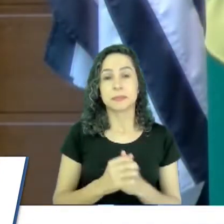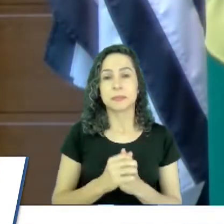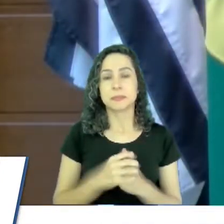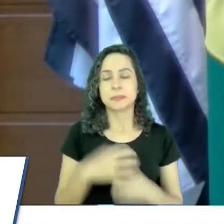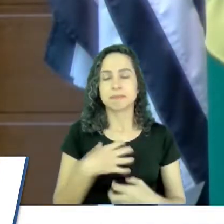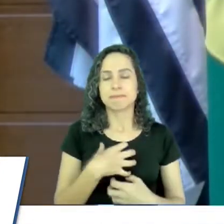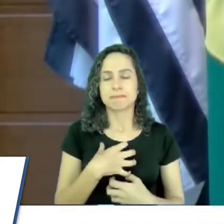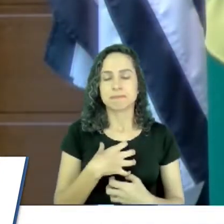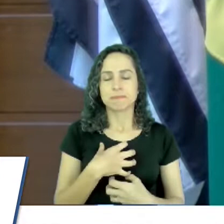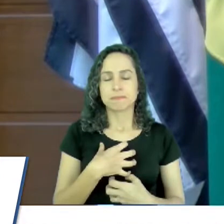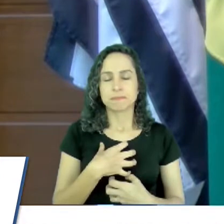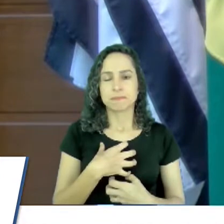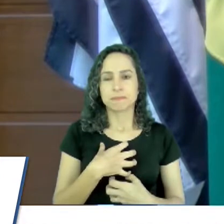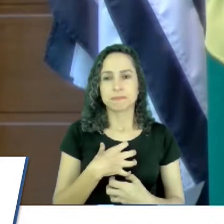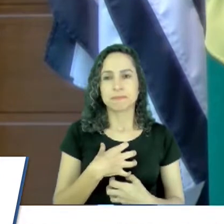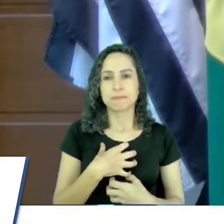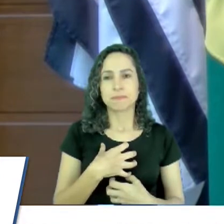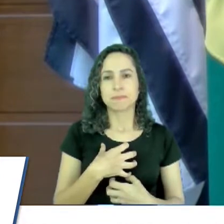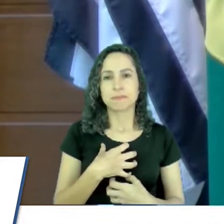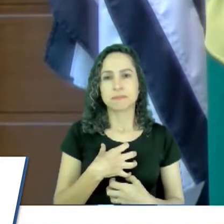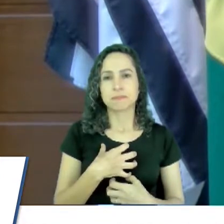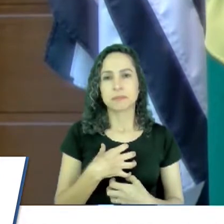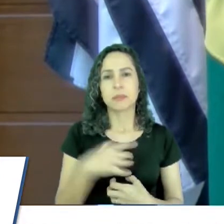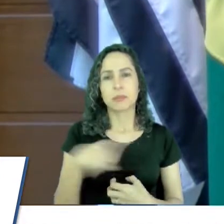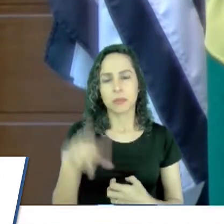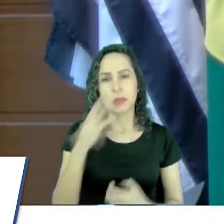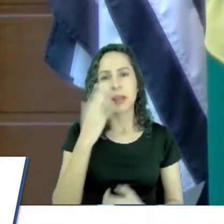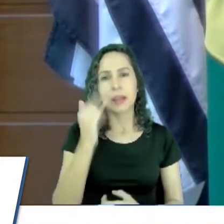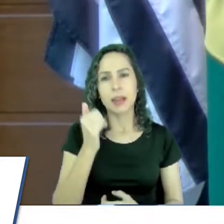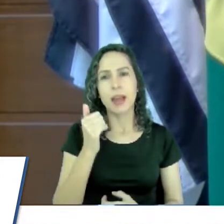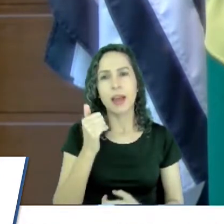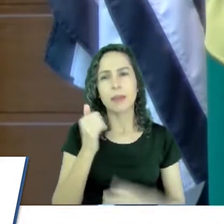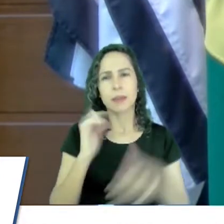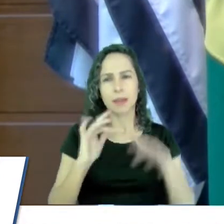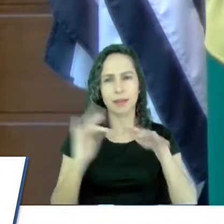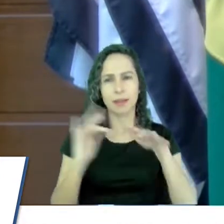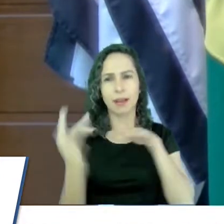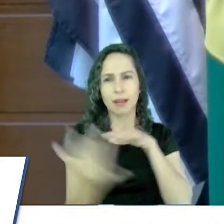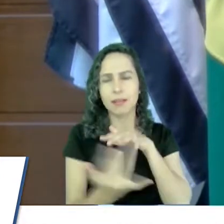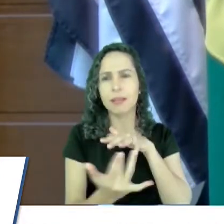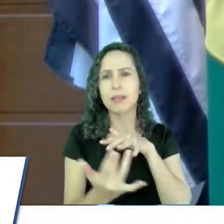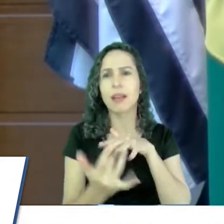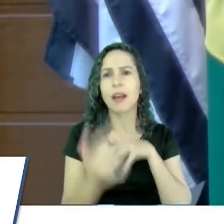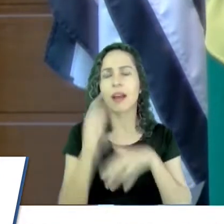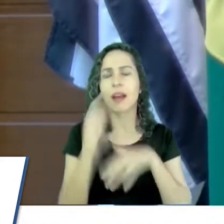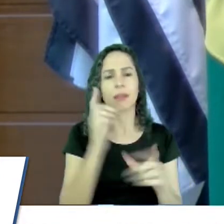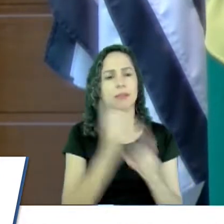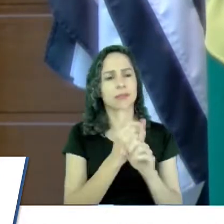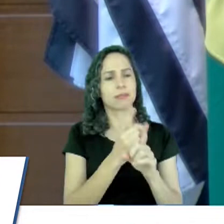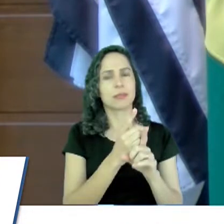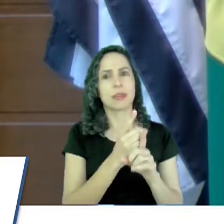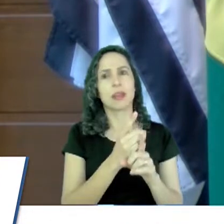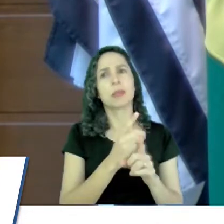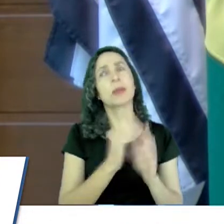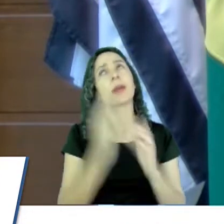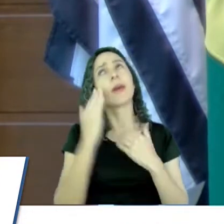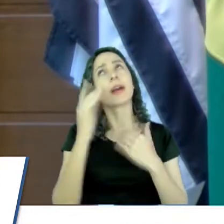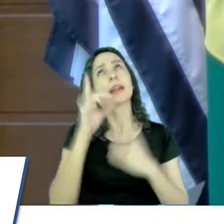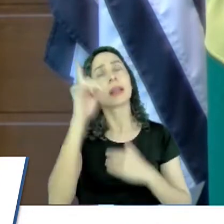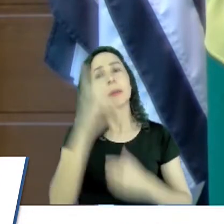Fiquei sabendo da agressão pelas redes sociais. E eu agradeço a Deus porque o meu pai está vivo.